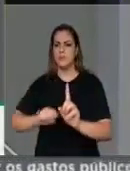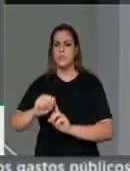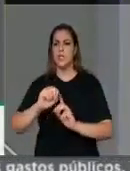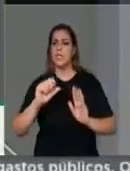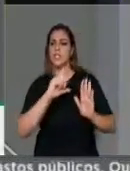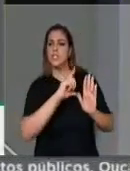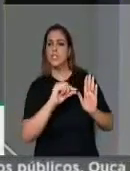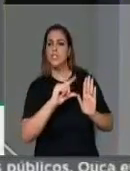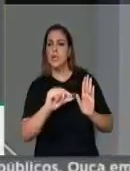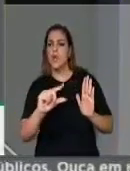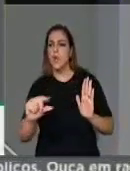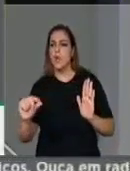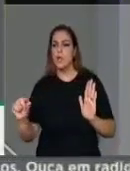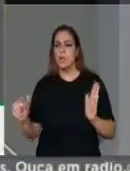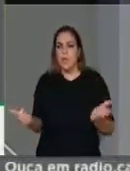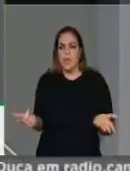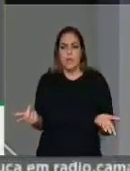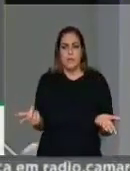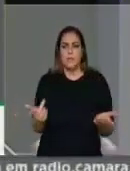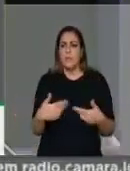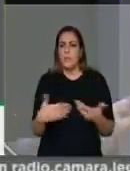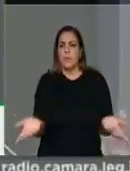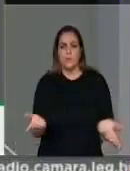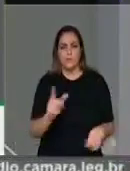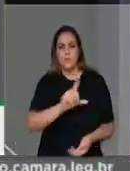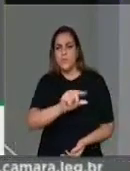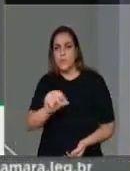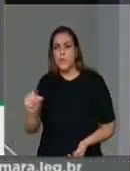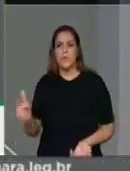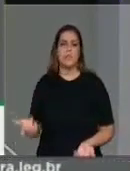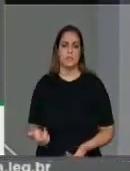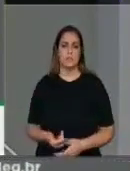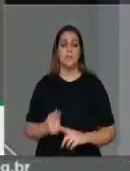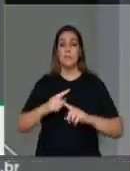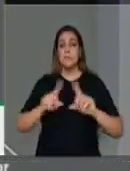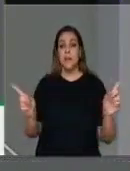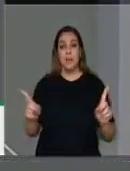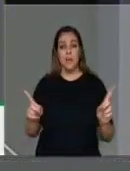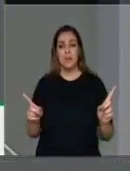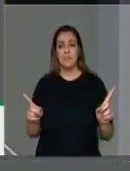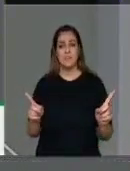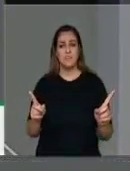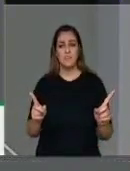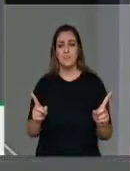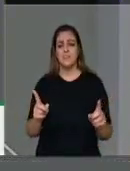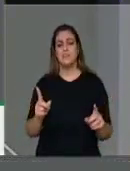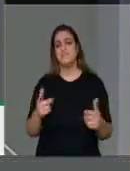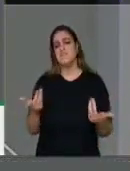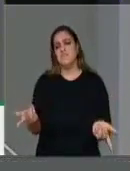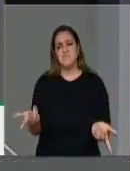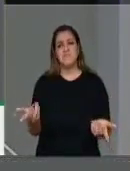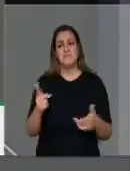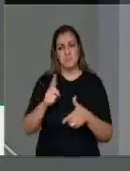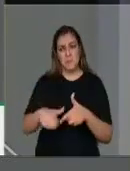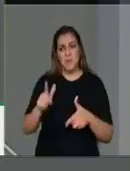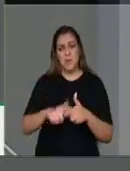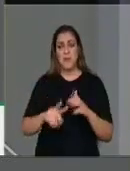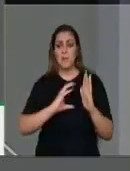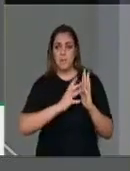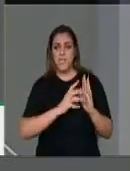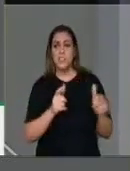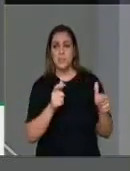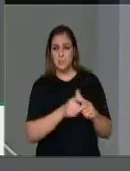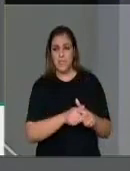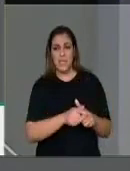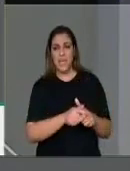Existem outras formas de se acabar com os pequenos partidos de aluguel não ideológicos.